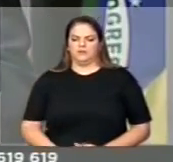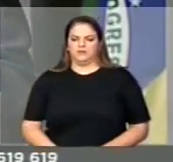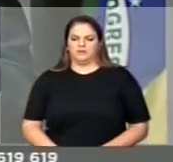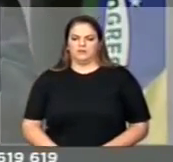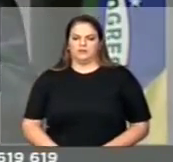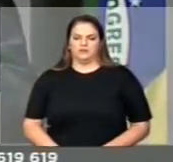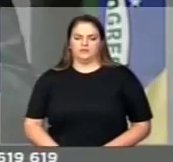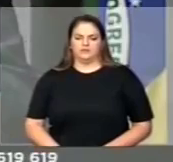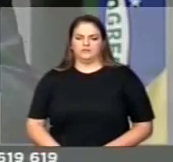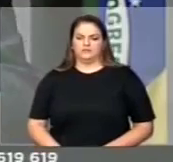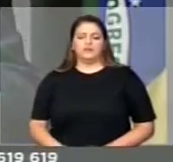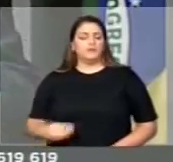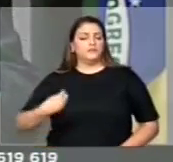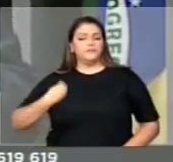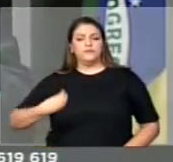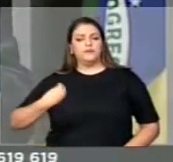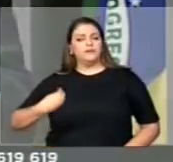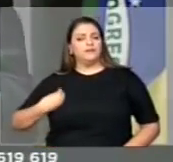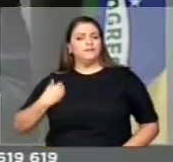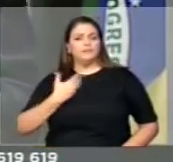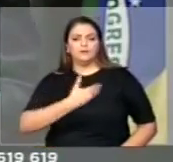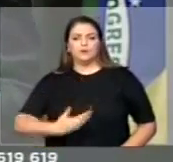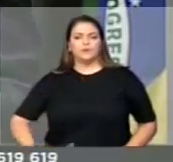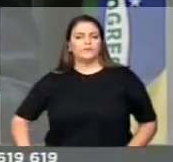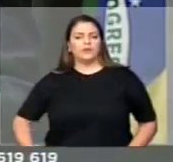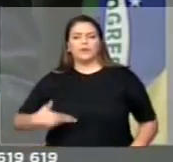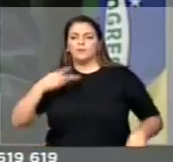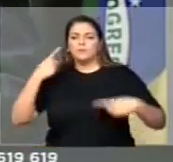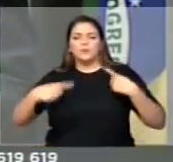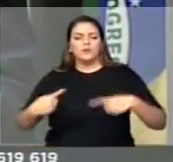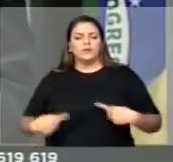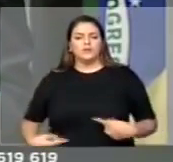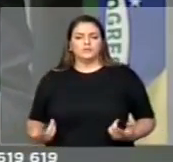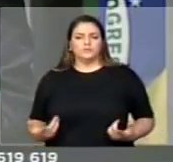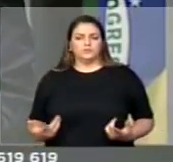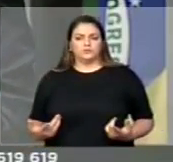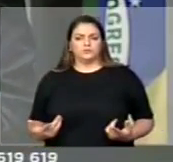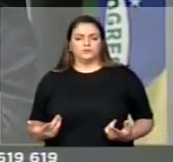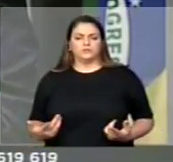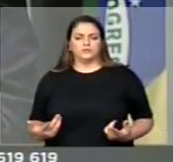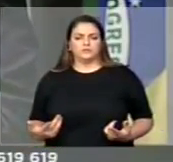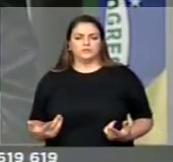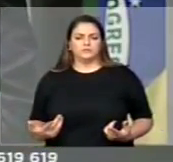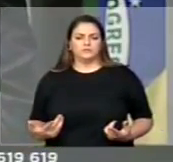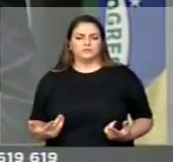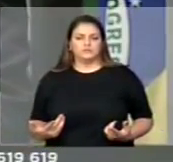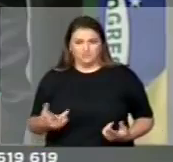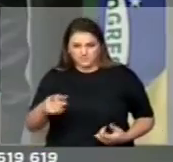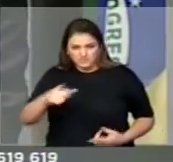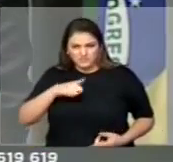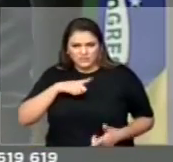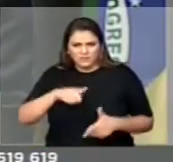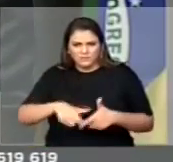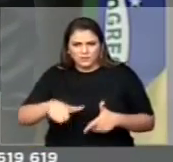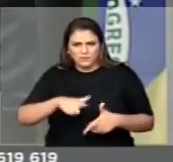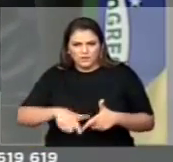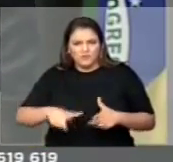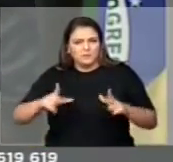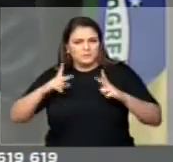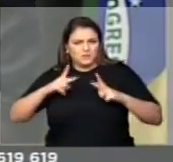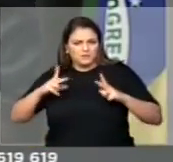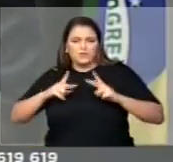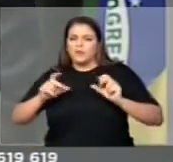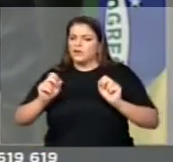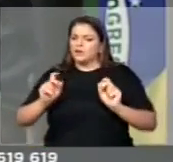assim como na vida privada, quem não tem problema, mas não traga ele, para que outros e o